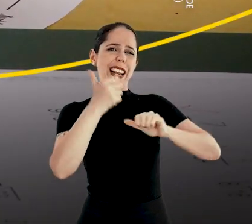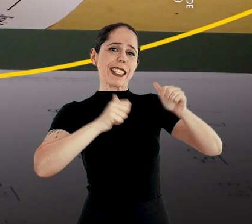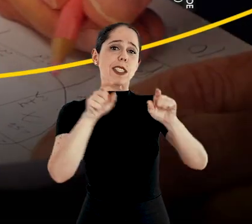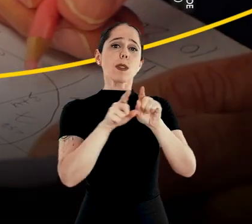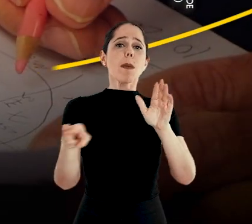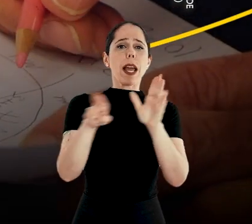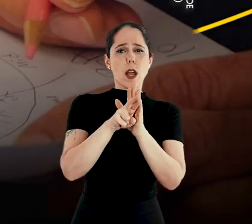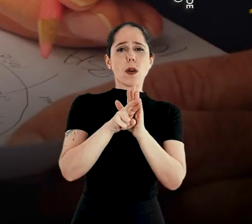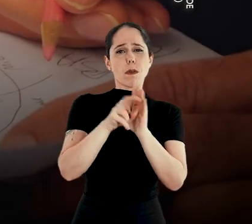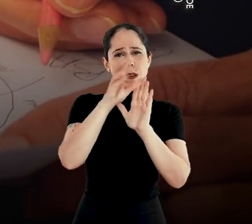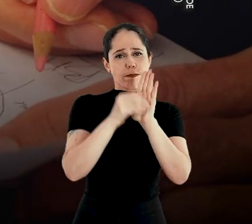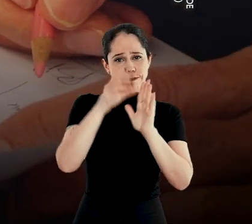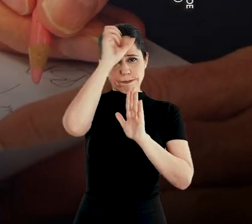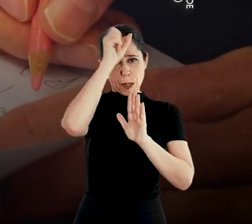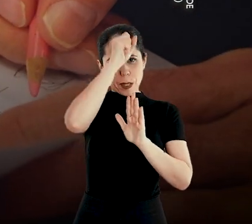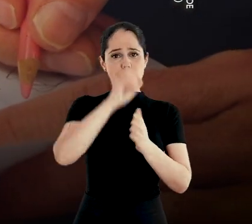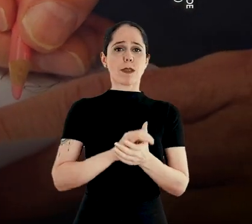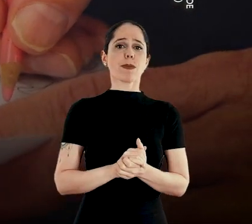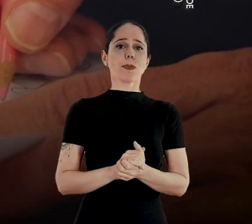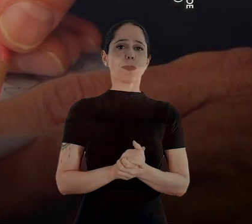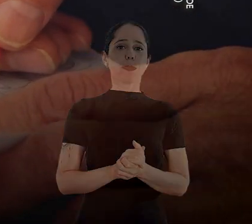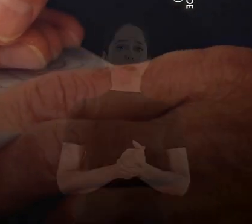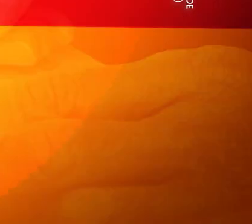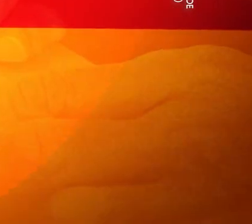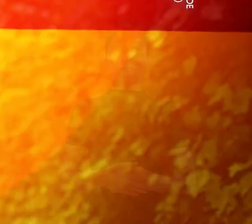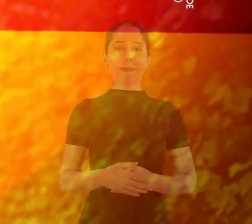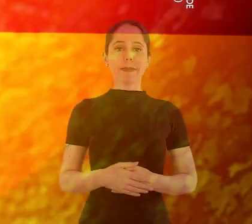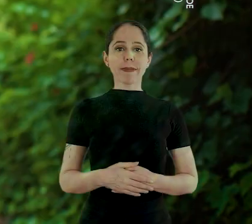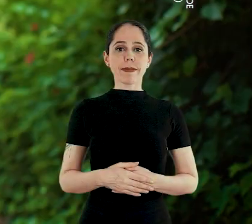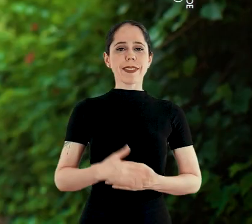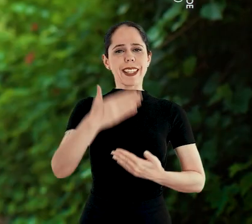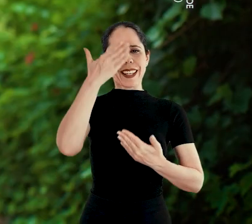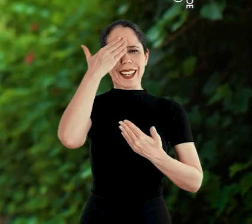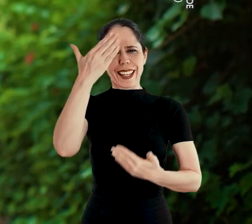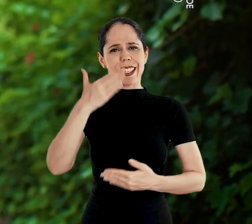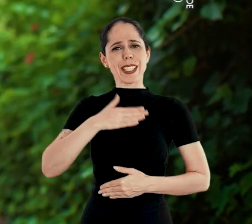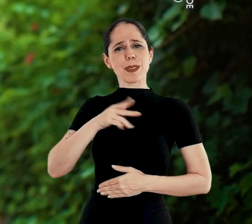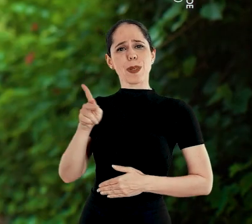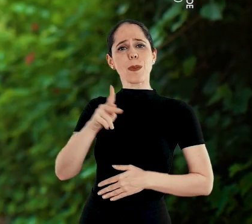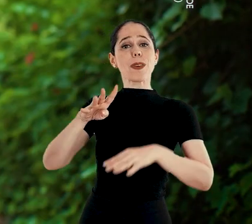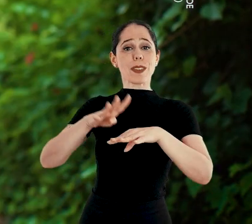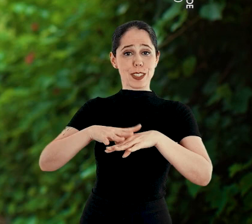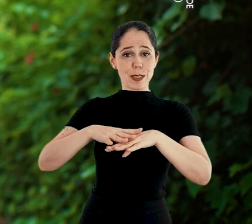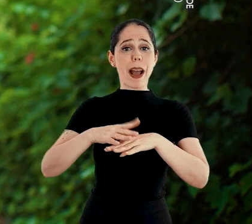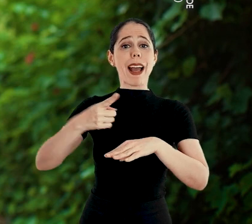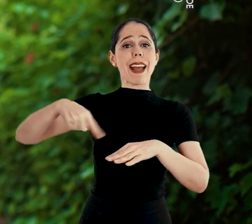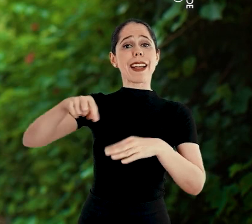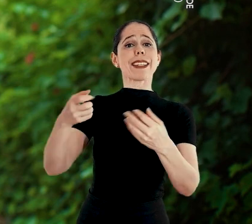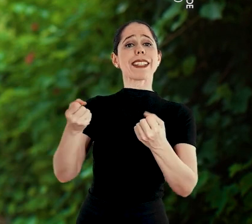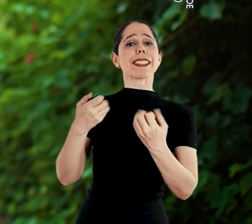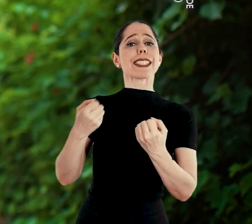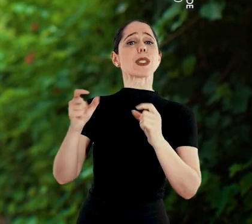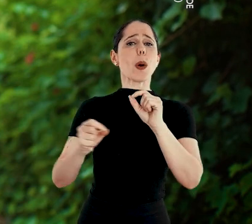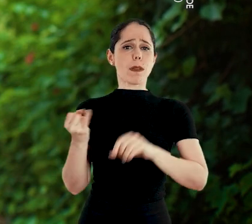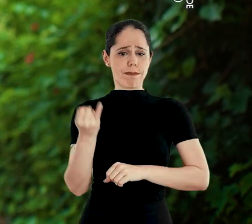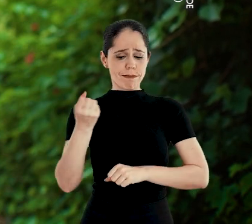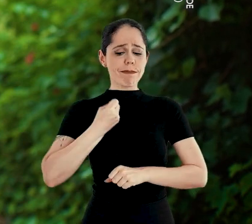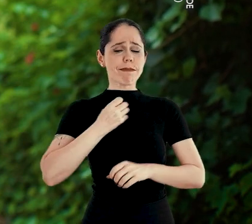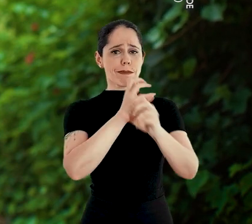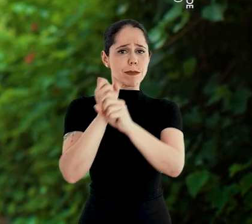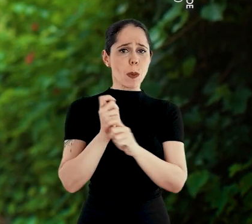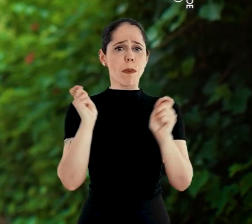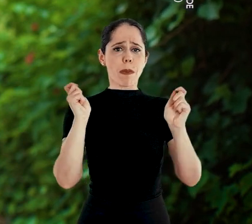avaliação e recomposição das aprendizagens. Agradeço aos meus professores de matemática que me ensinaram a